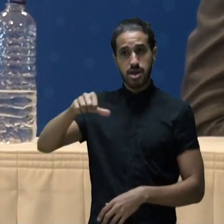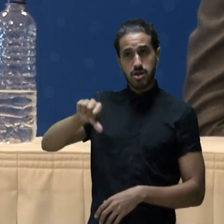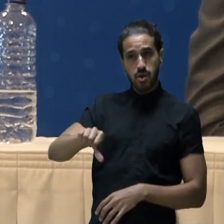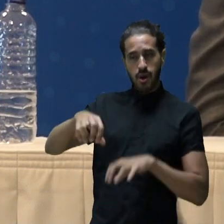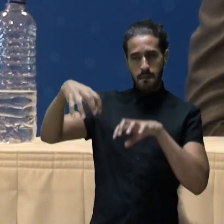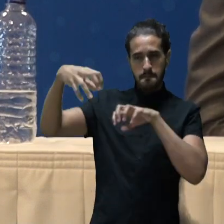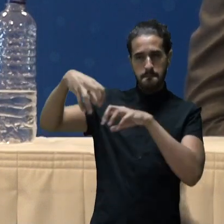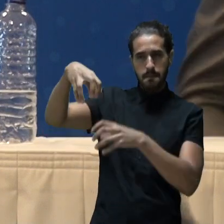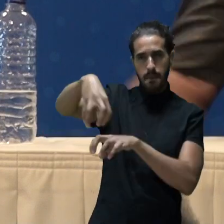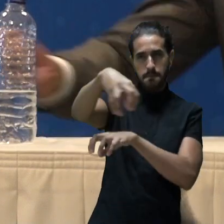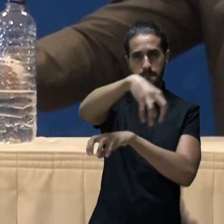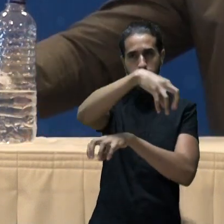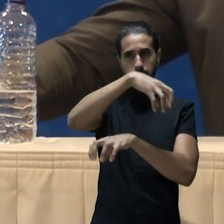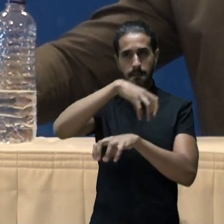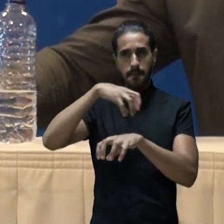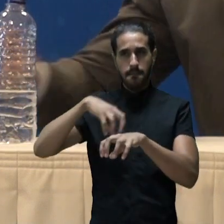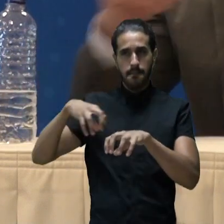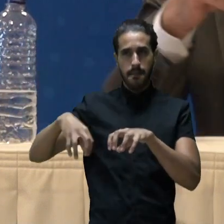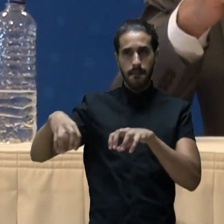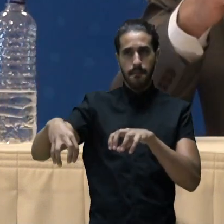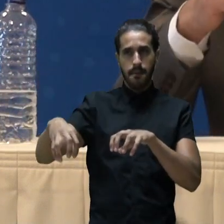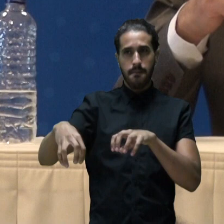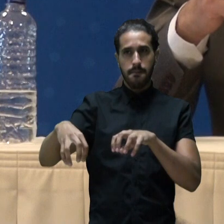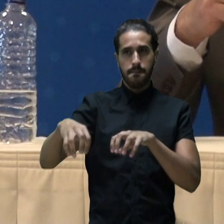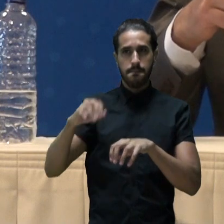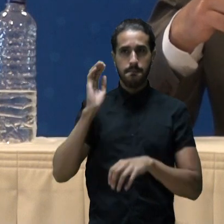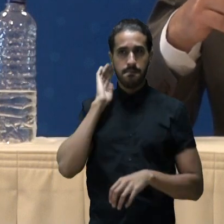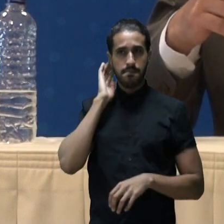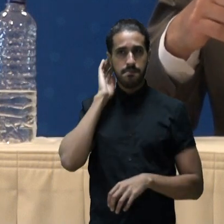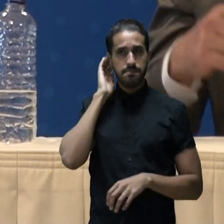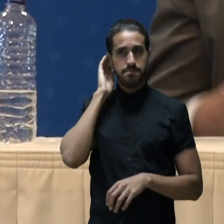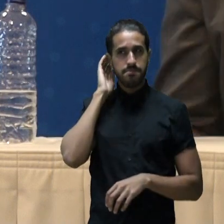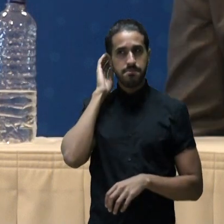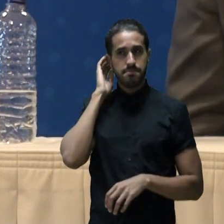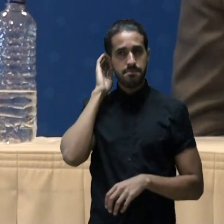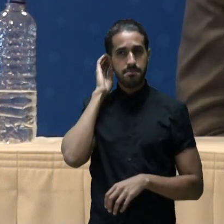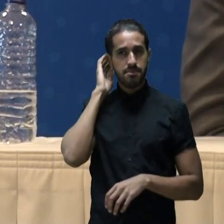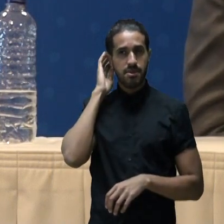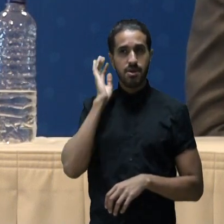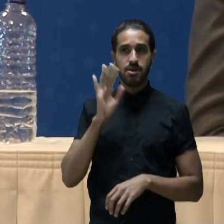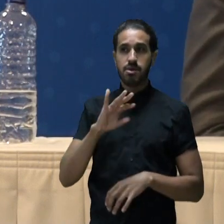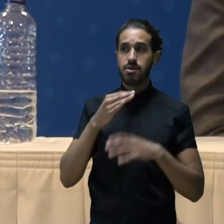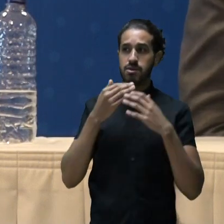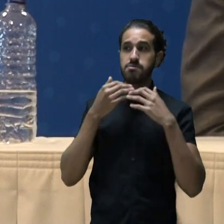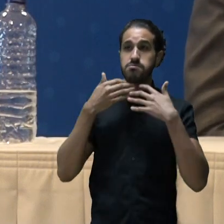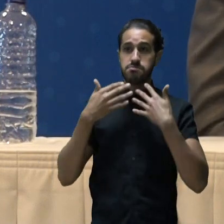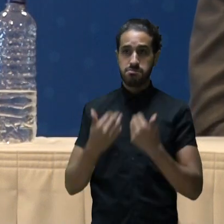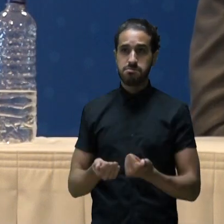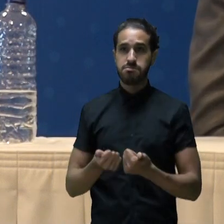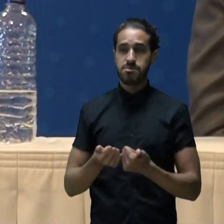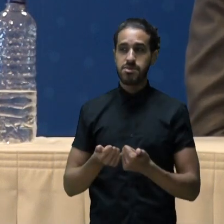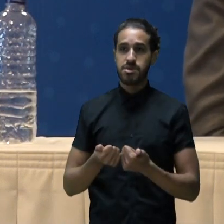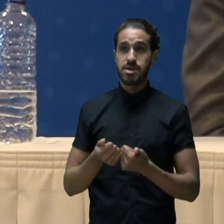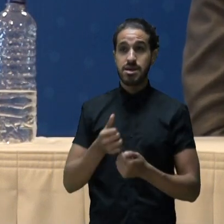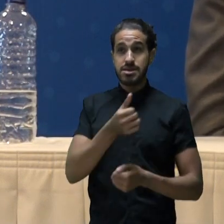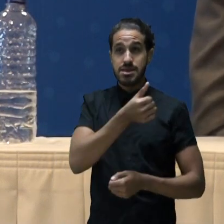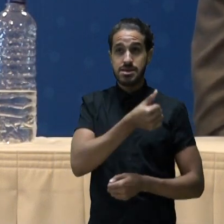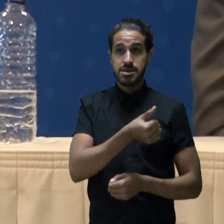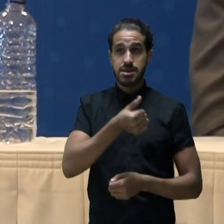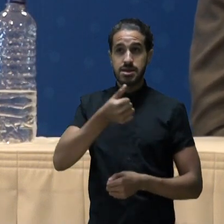669 campos que... 670 com o Itaboraí hoje. Isso mesmo. Foi bem, muito bem interrompido.